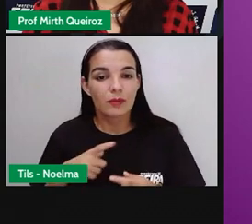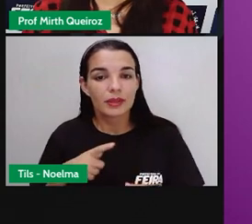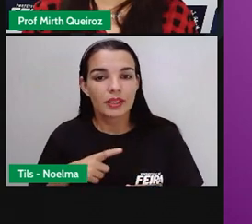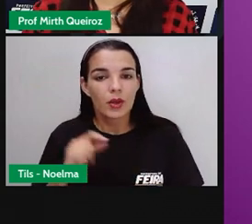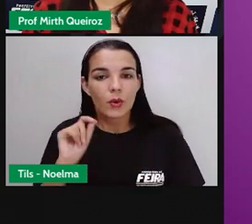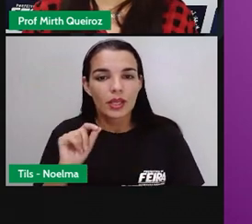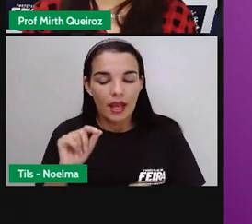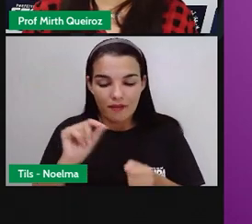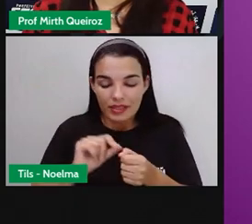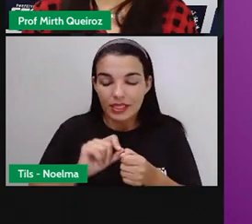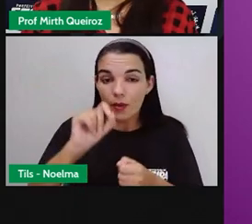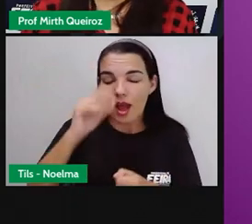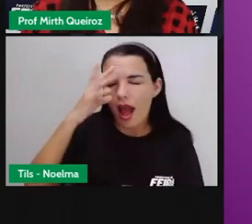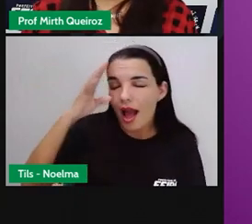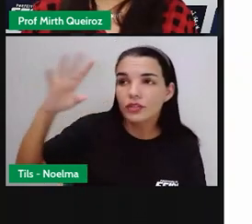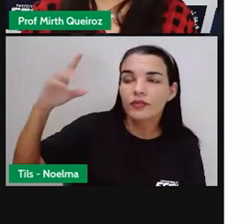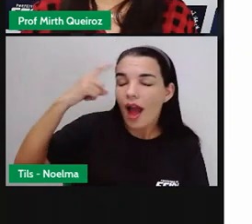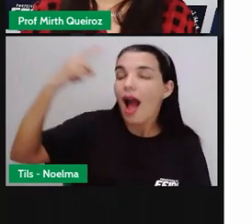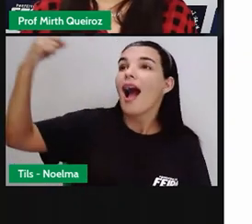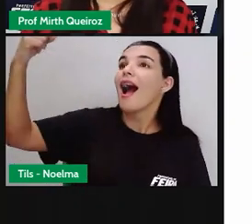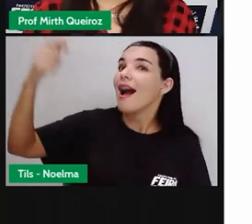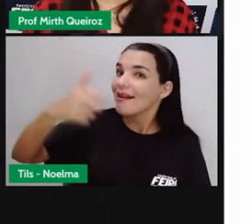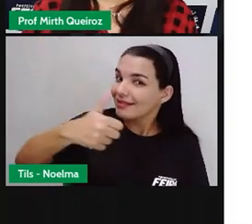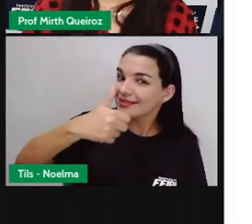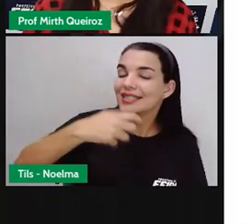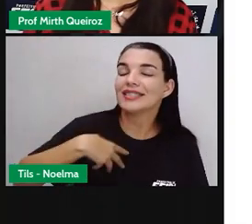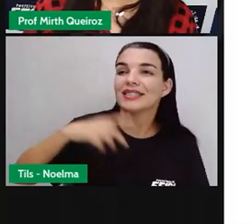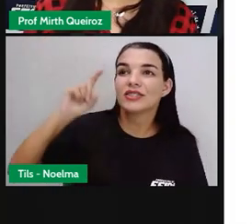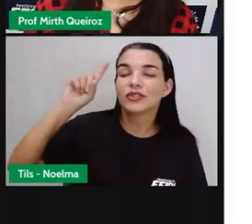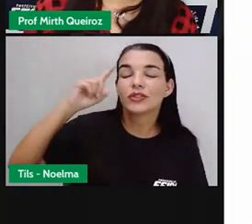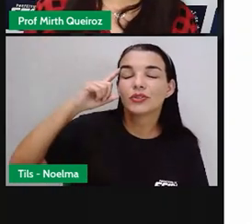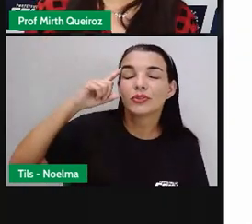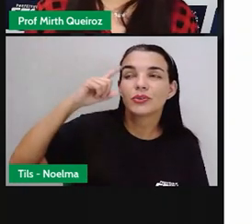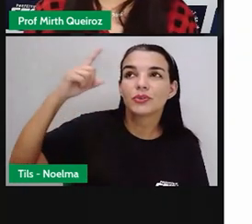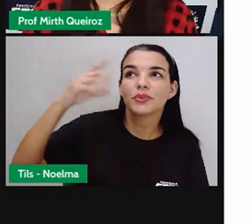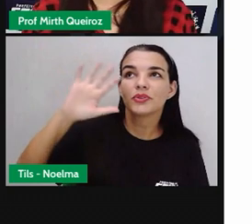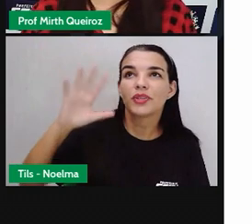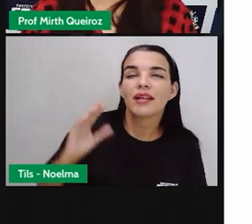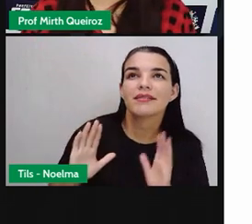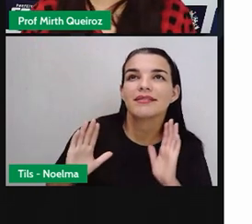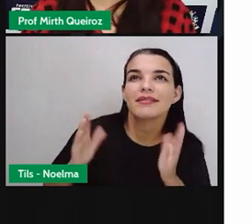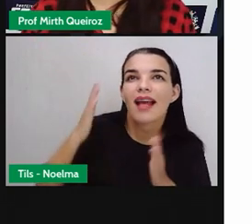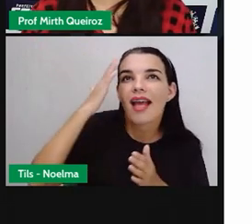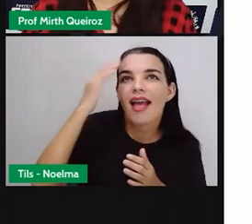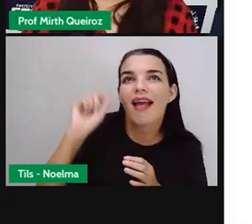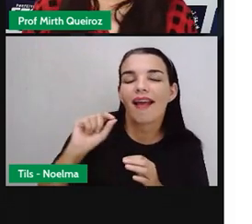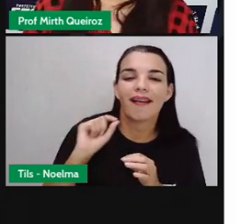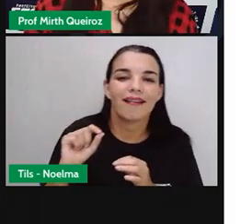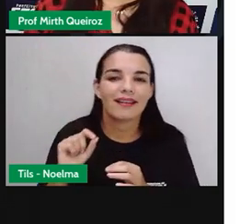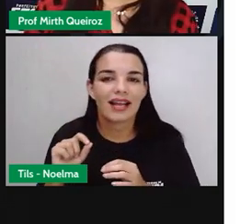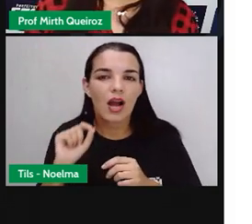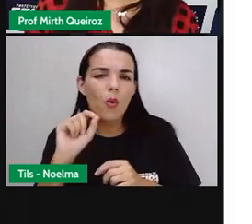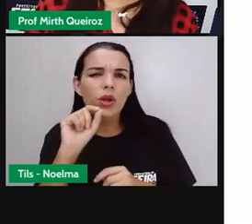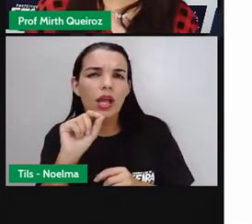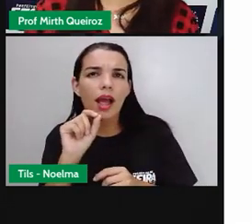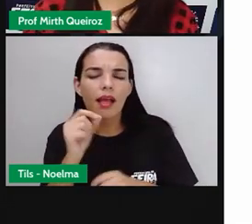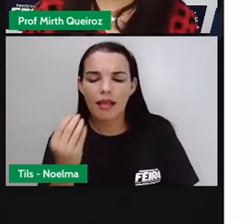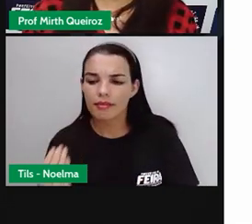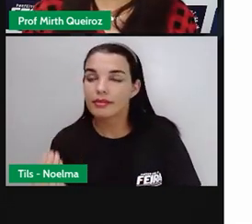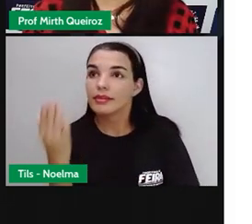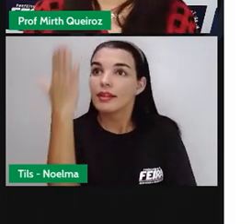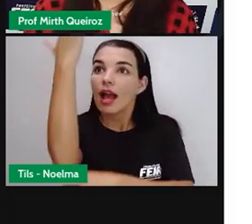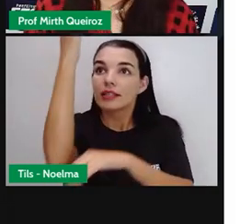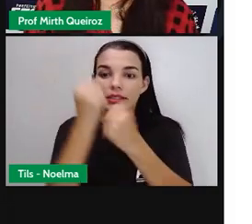efeito de adivinhar de tentar descobrir. Como, o que é o que é? Cai de pé e corre deitado. O que é o que é?